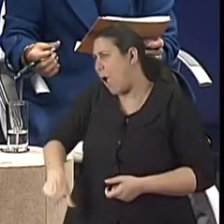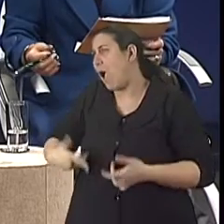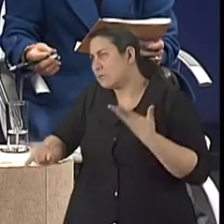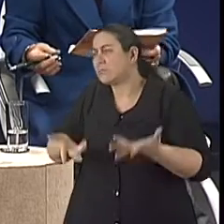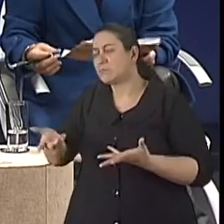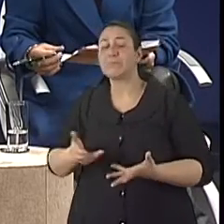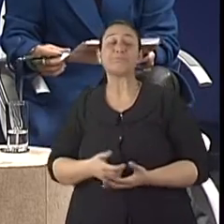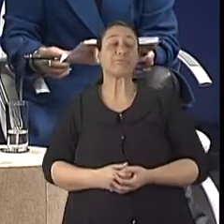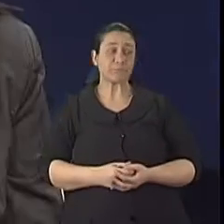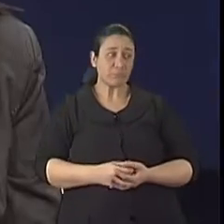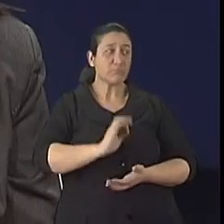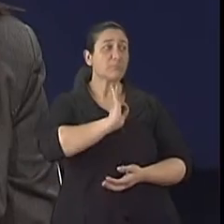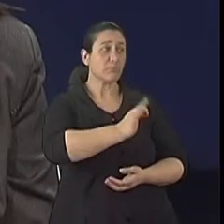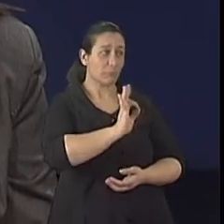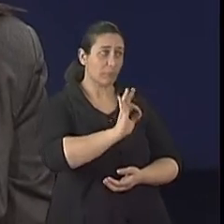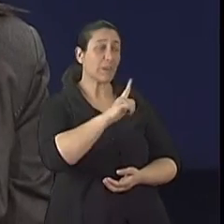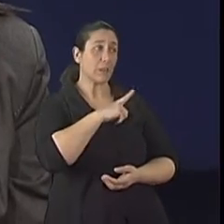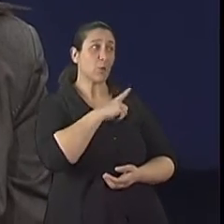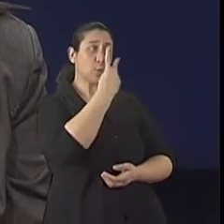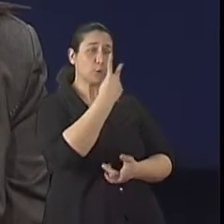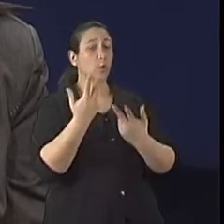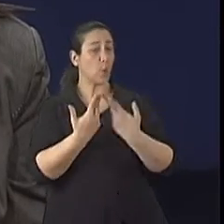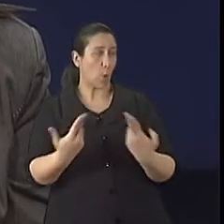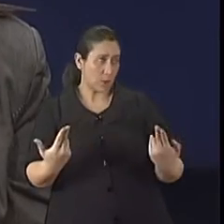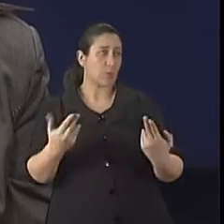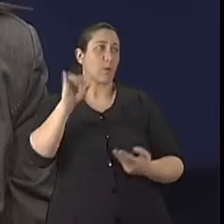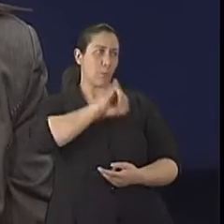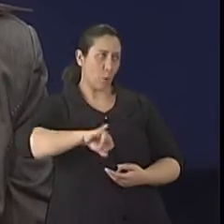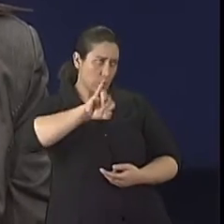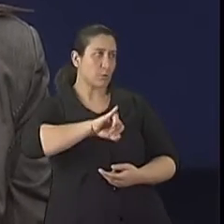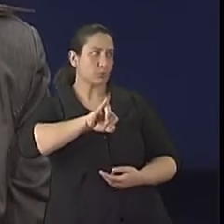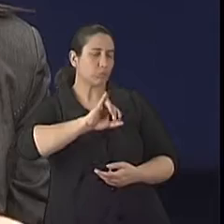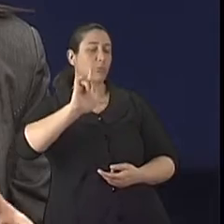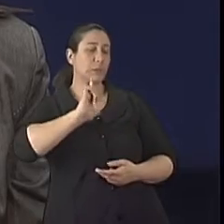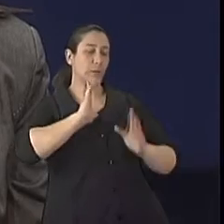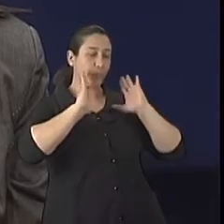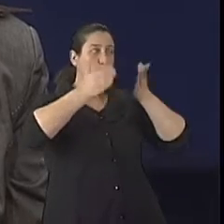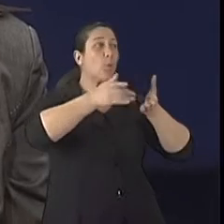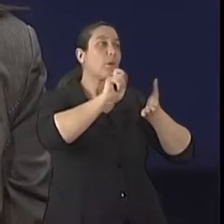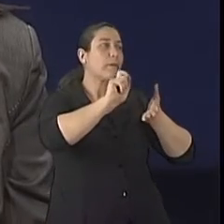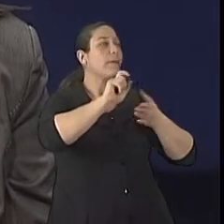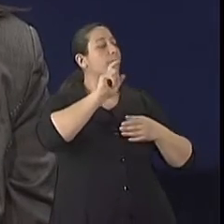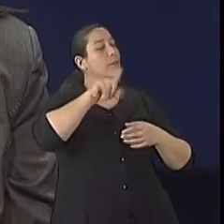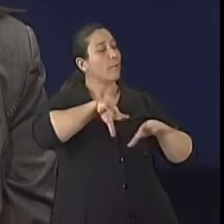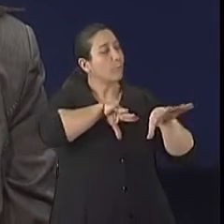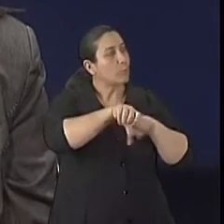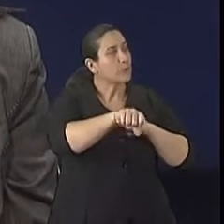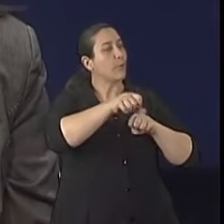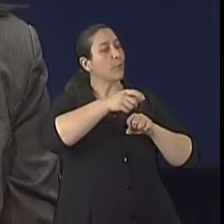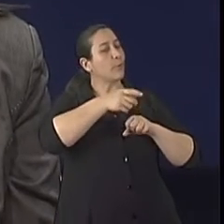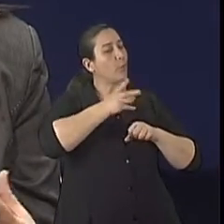Eu entendo que são dois caminhos bem importantes. Um caminho está focado na educação continuada, na formação dos